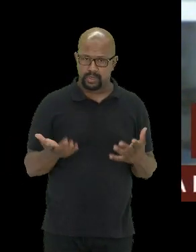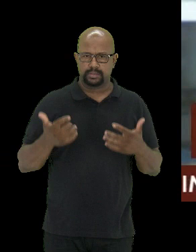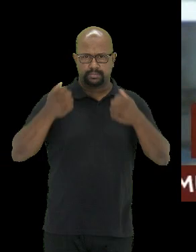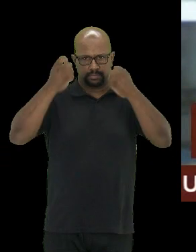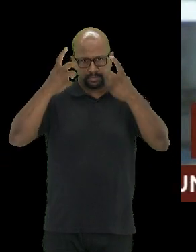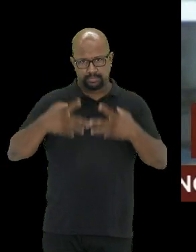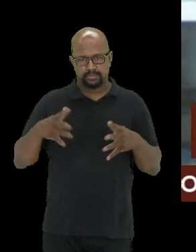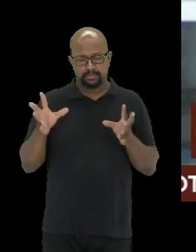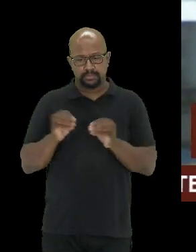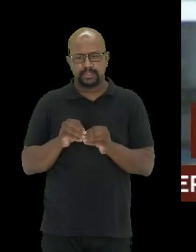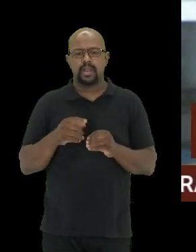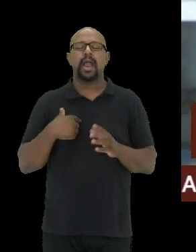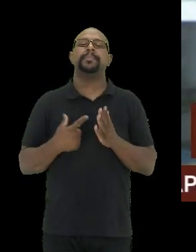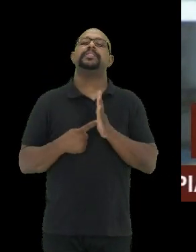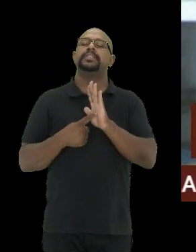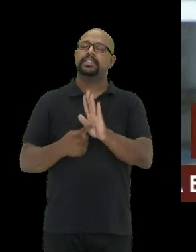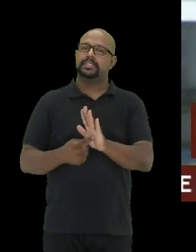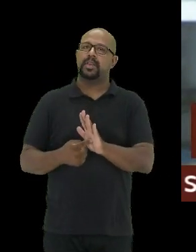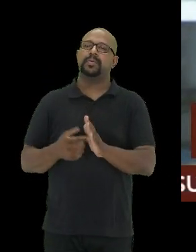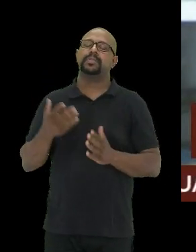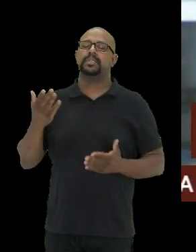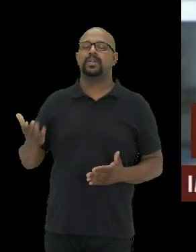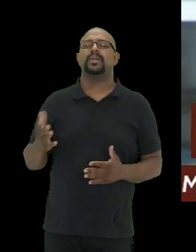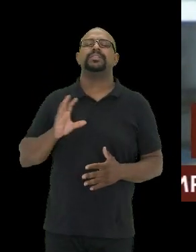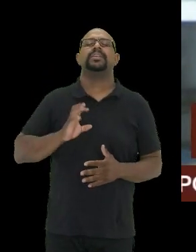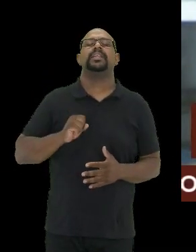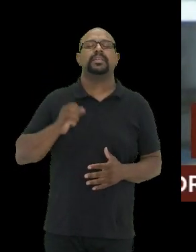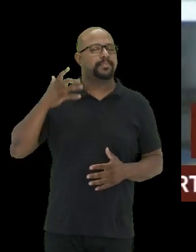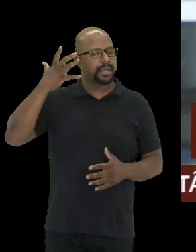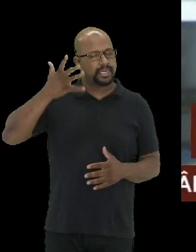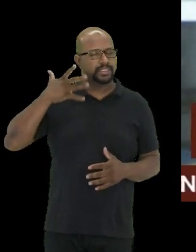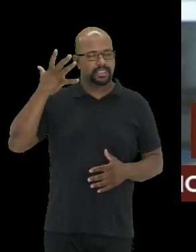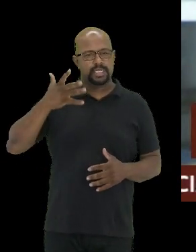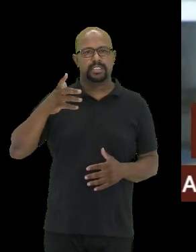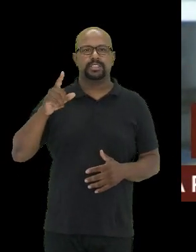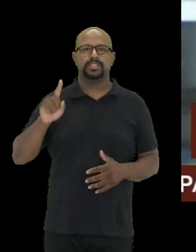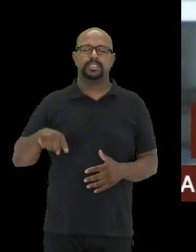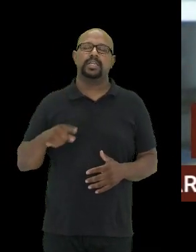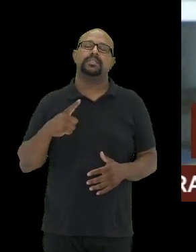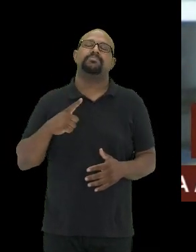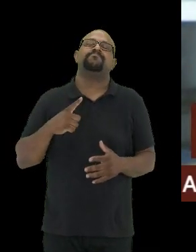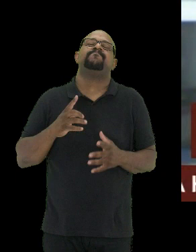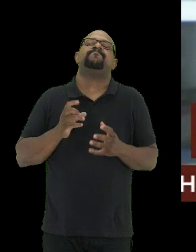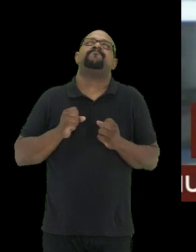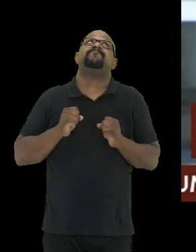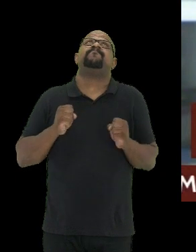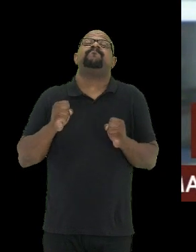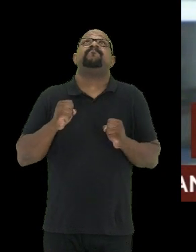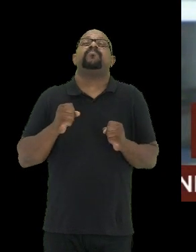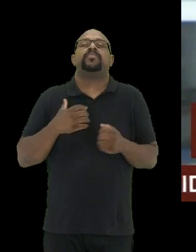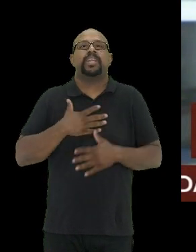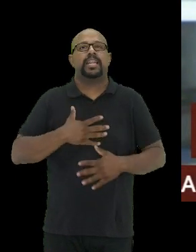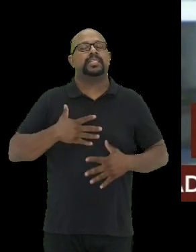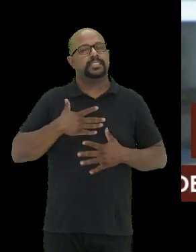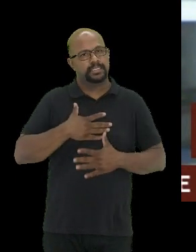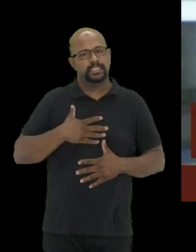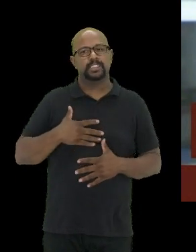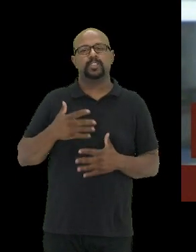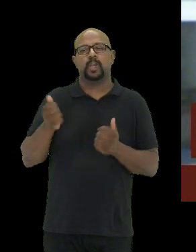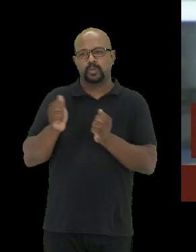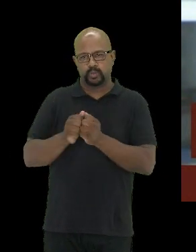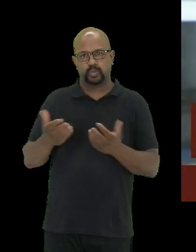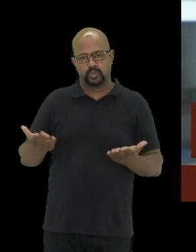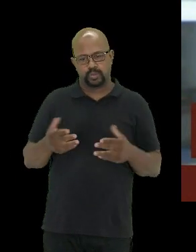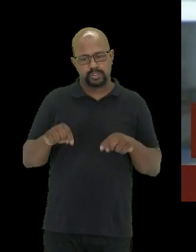eu queria fazer, então, a apresentação da nossa querida palestrante, que eu tenho, assim, um grande prazer de compartilhar essa